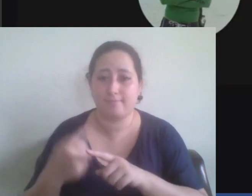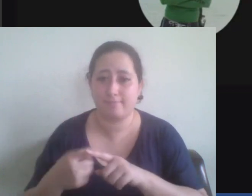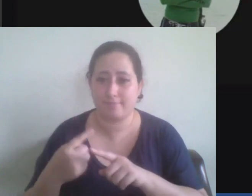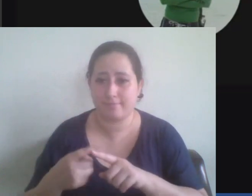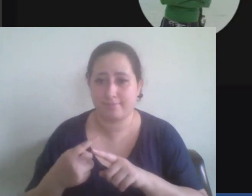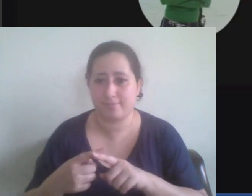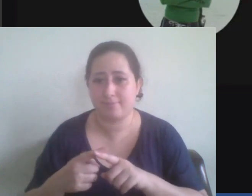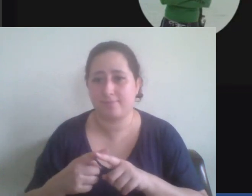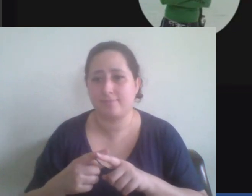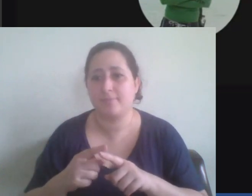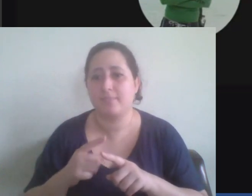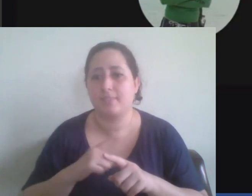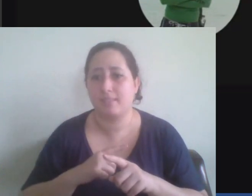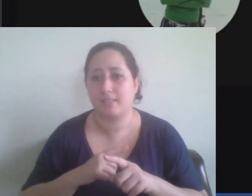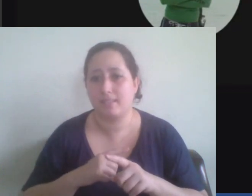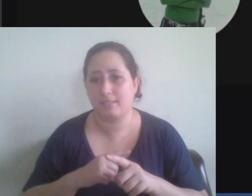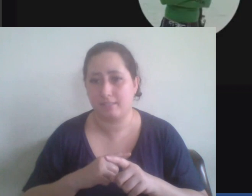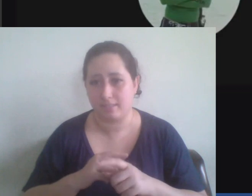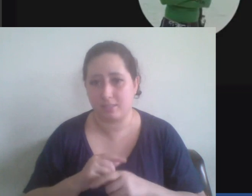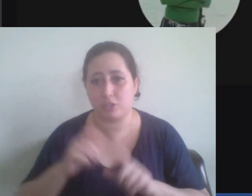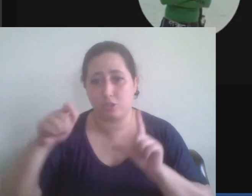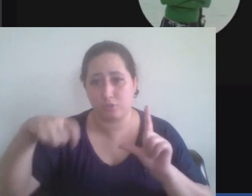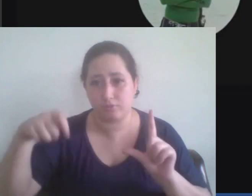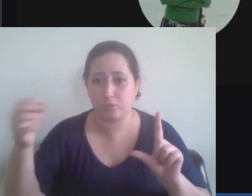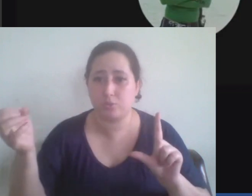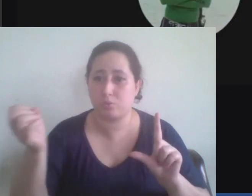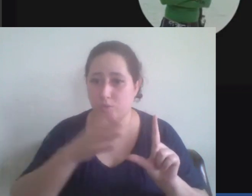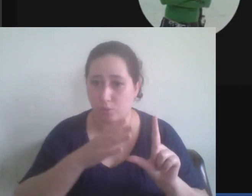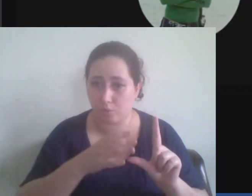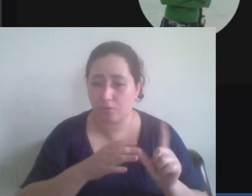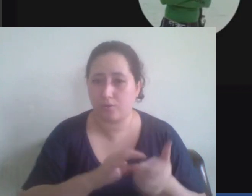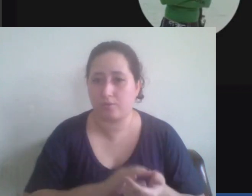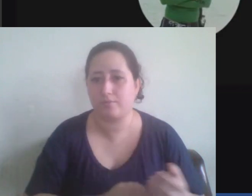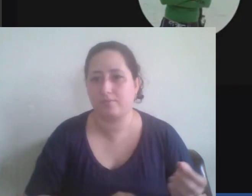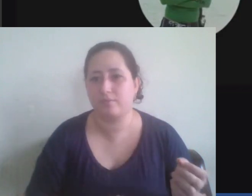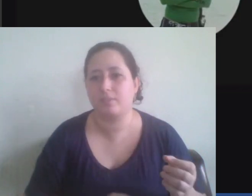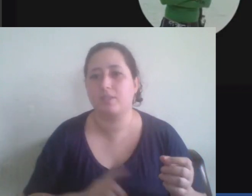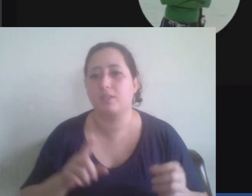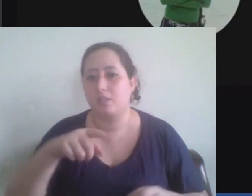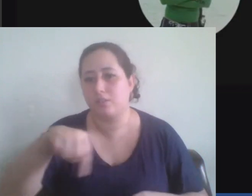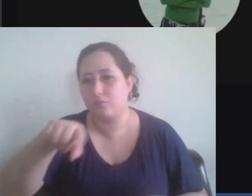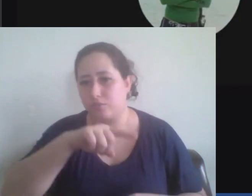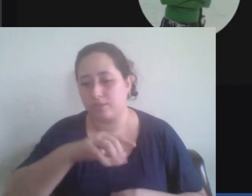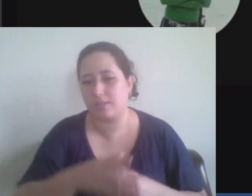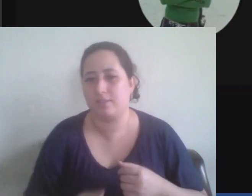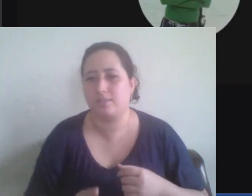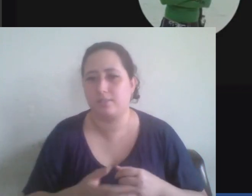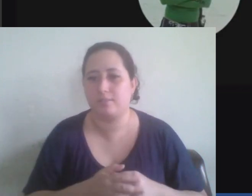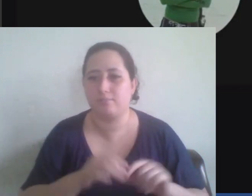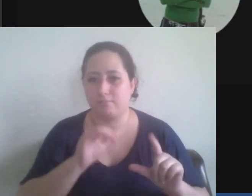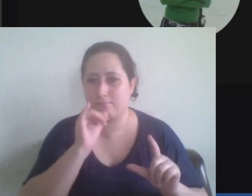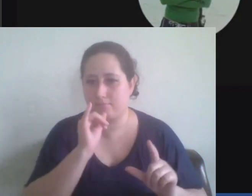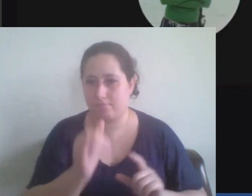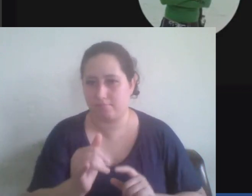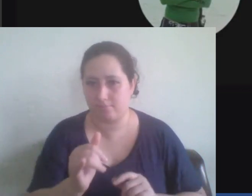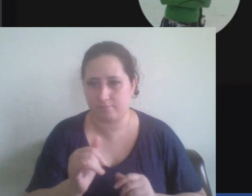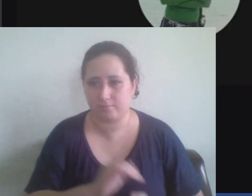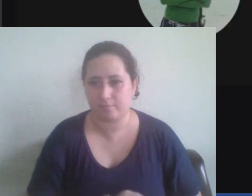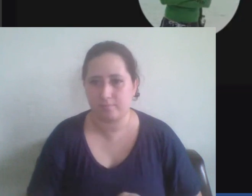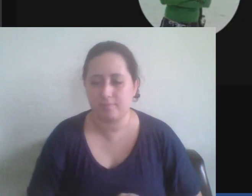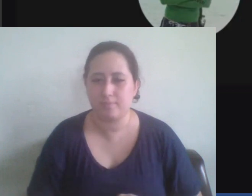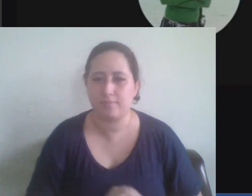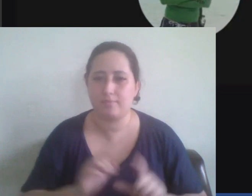um novo vídeo uma nova conferência vocês serão notificados então não se esqueçam de